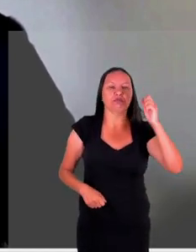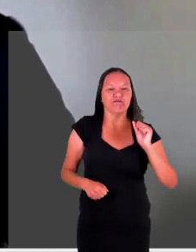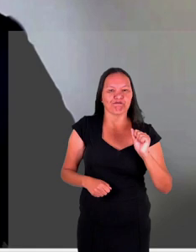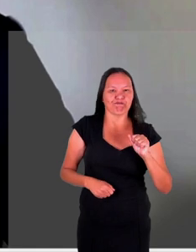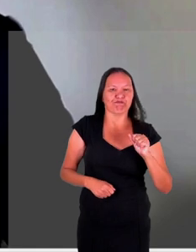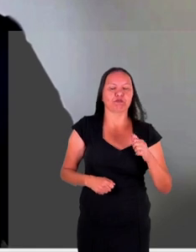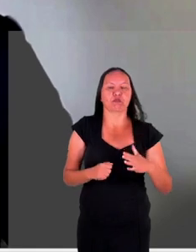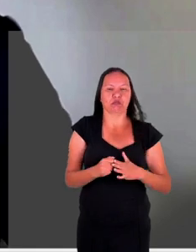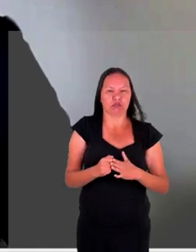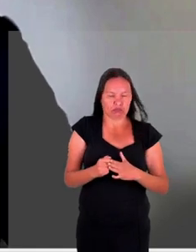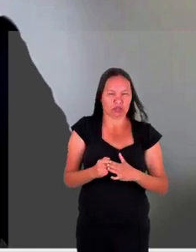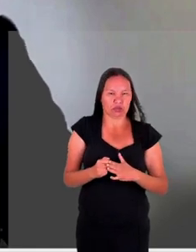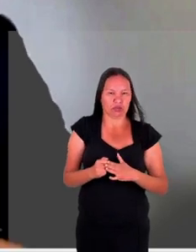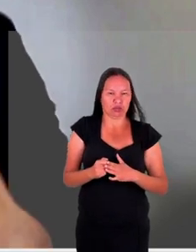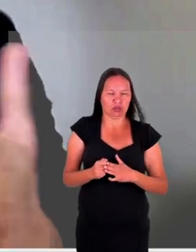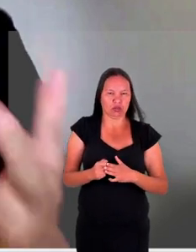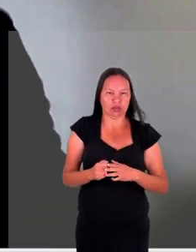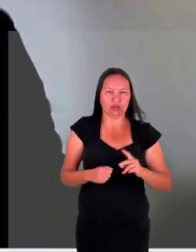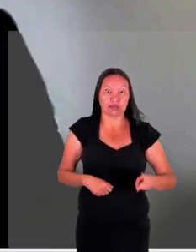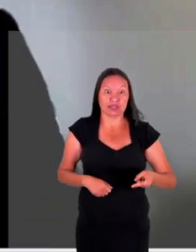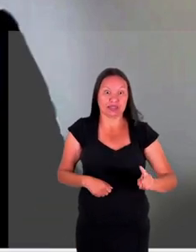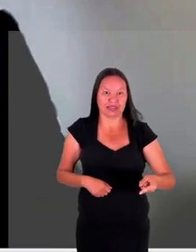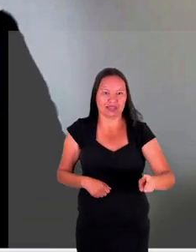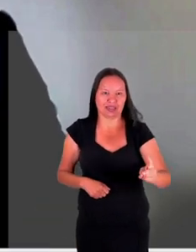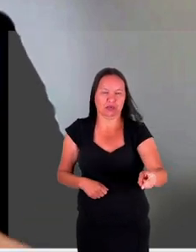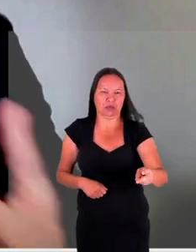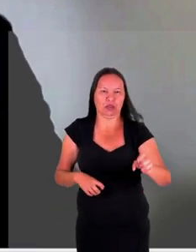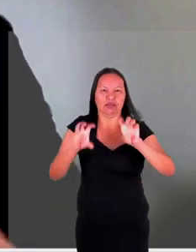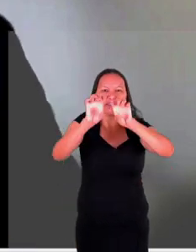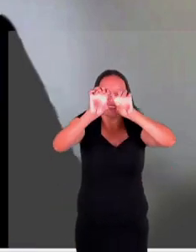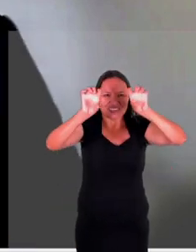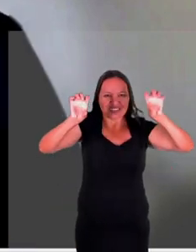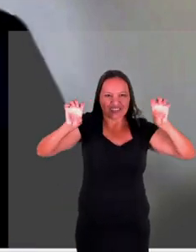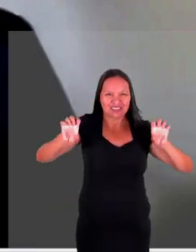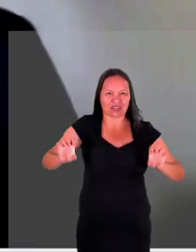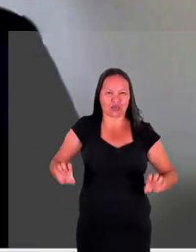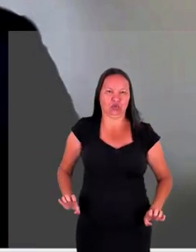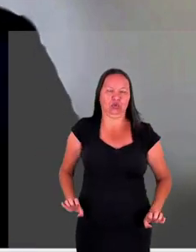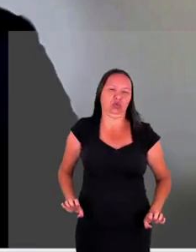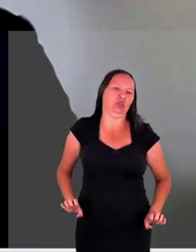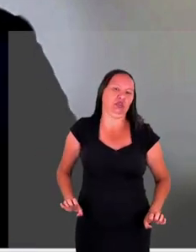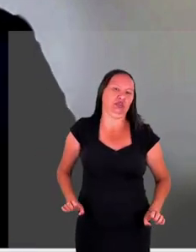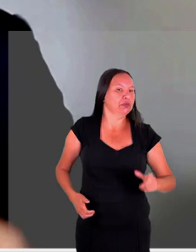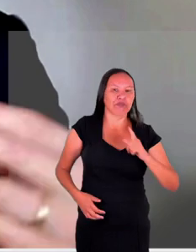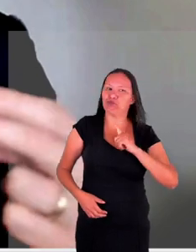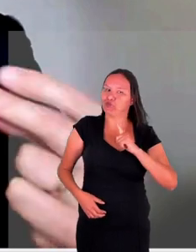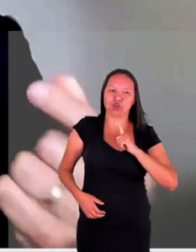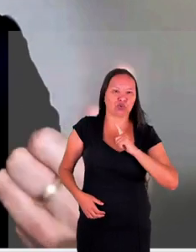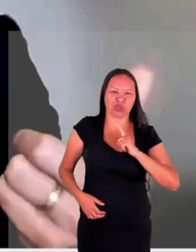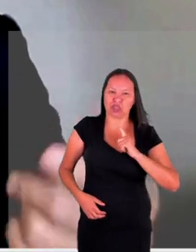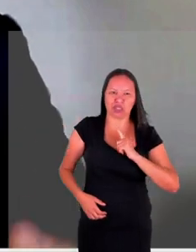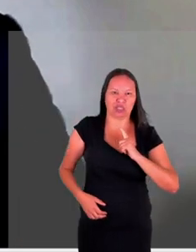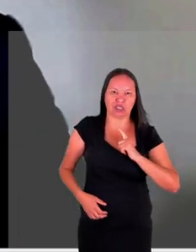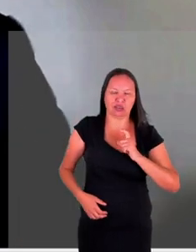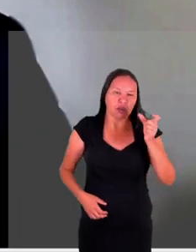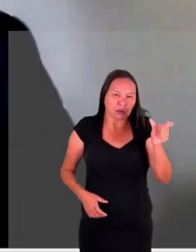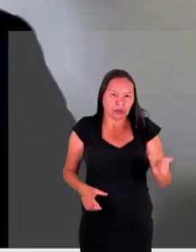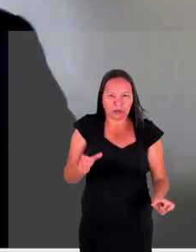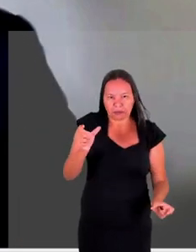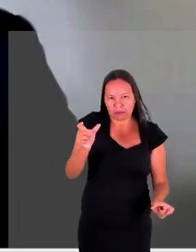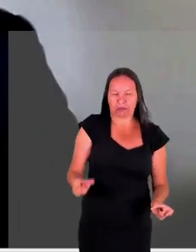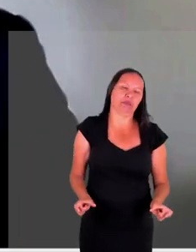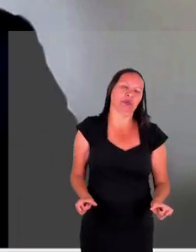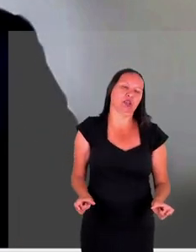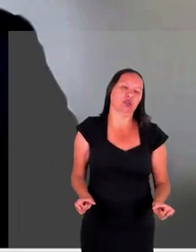porta a todo momento que a gente projeta estruturas que eventualmente não tenham a possibilidade de acolhimento integral e